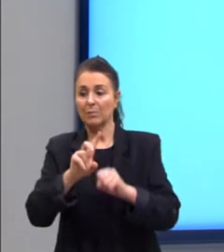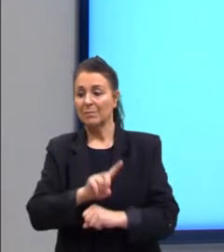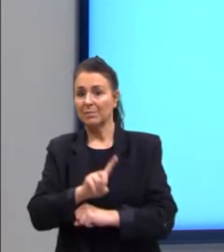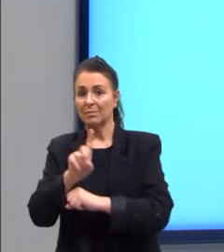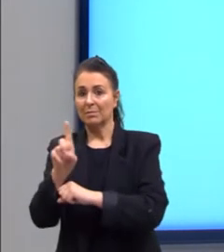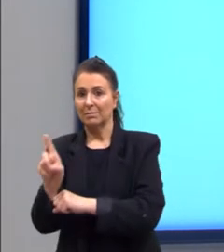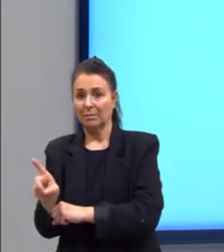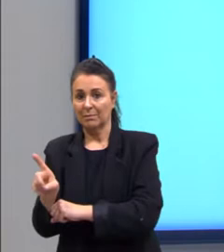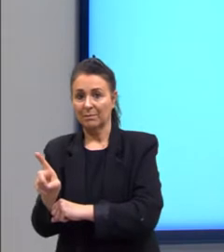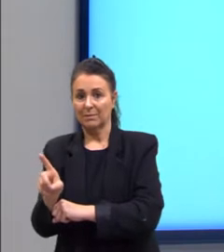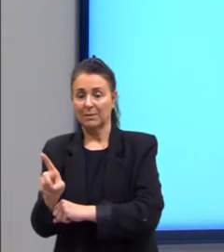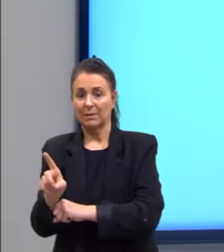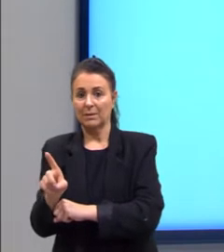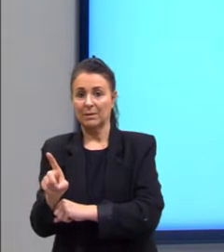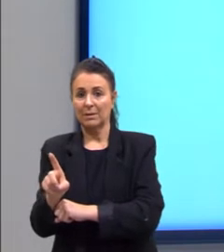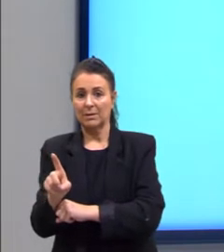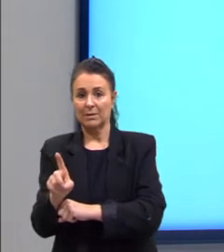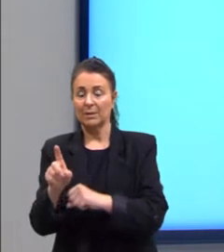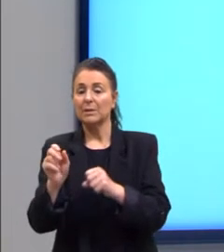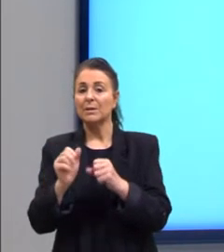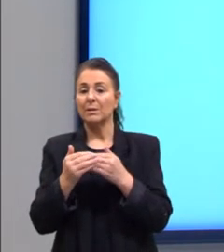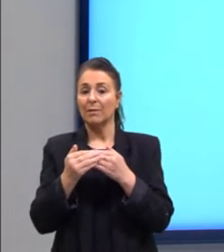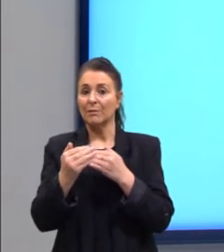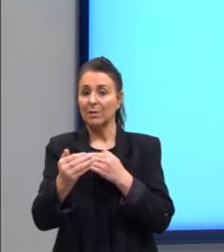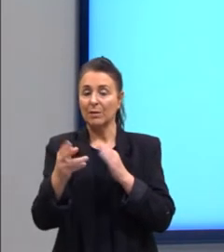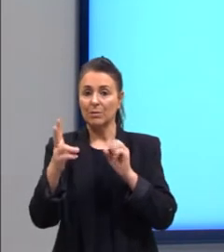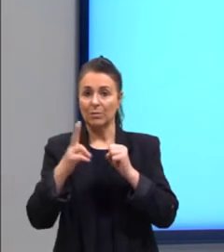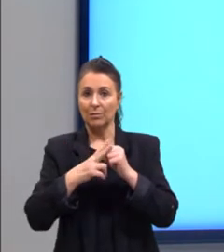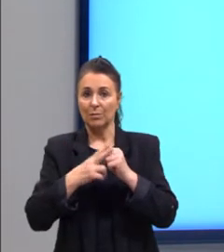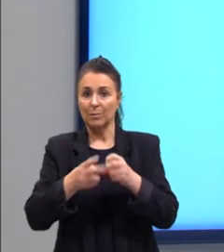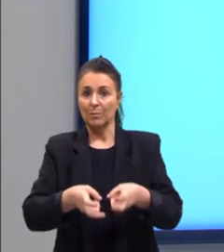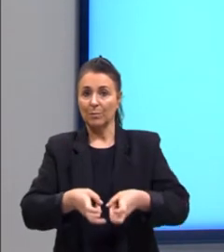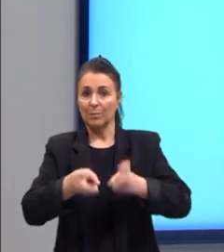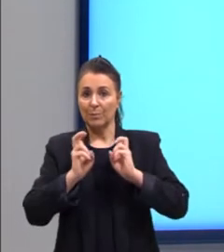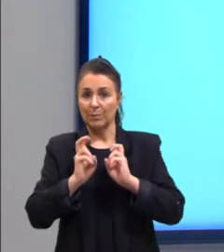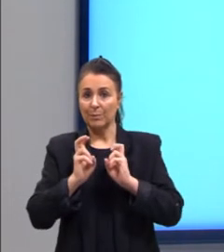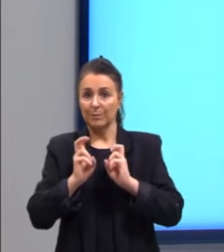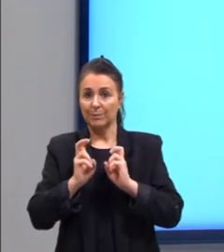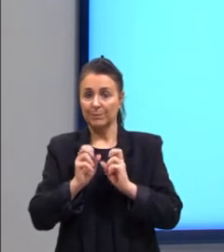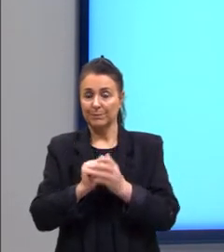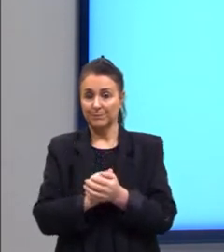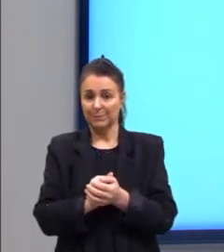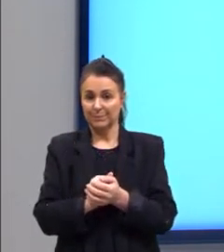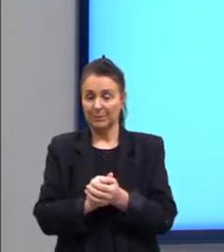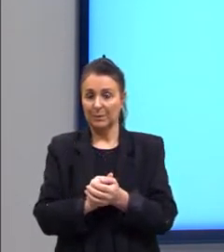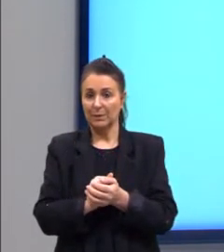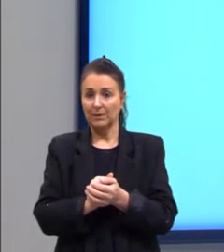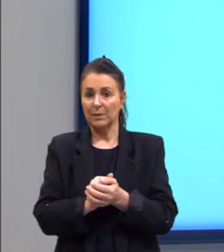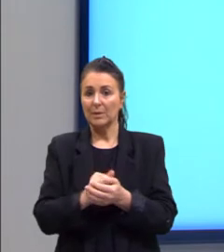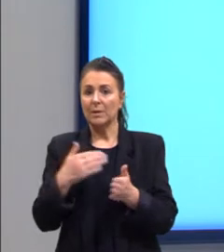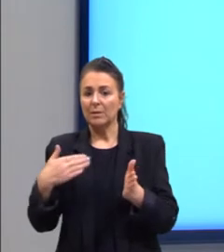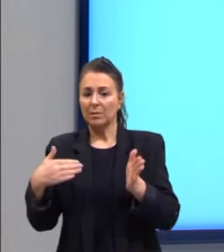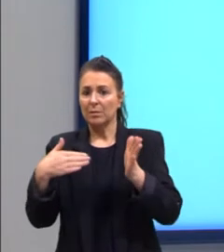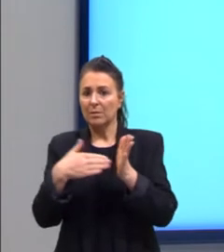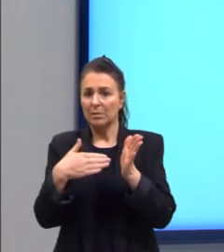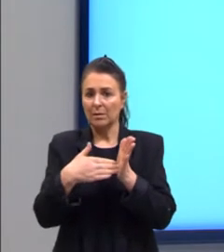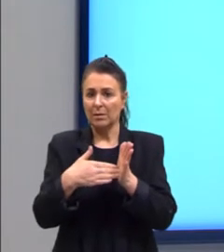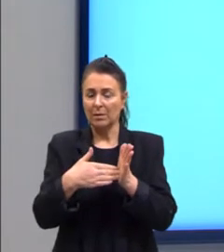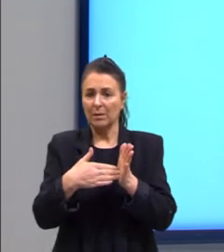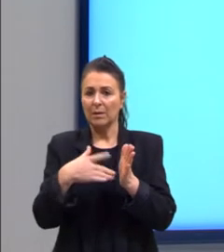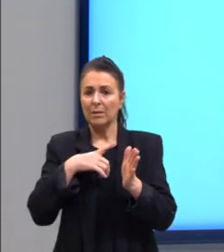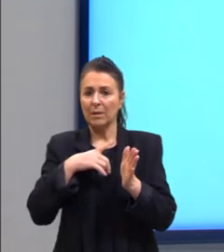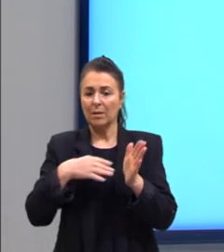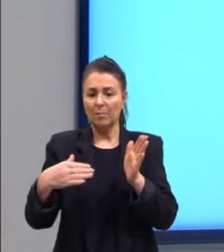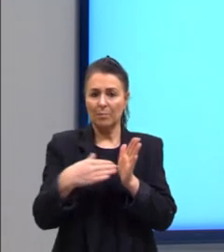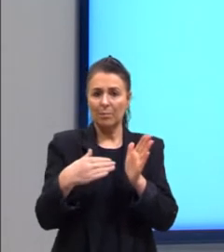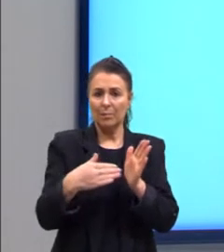desses verbos. Perceba aqui, no aumentes mis barreiras. E quero chamar a atenção de vocês, então,